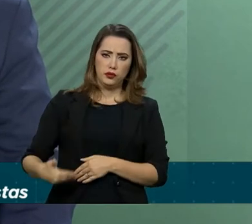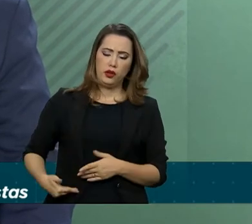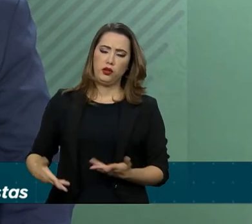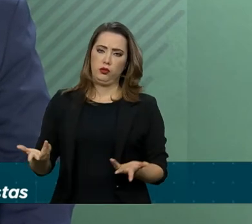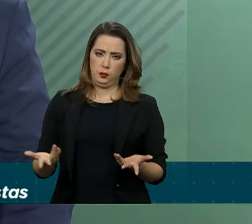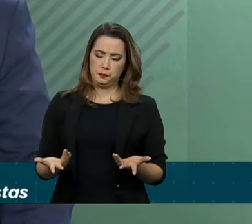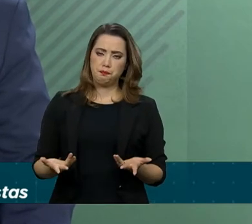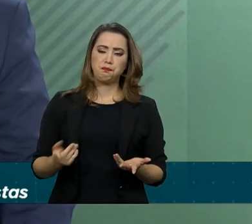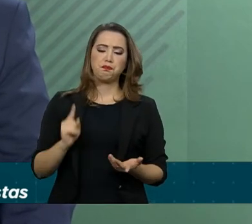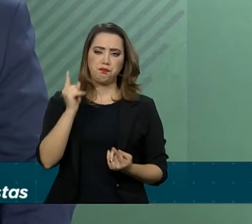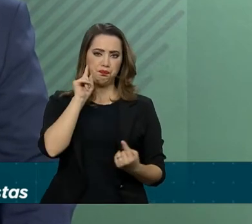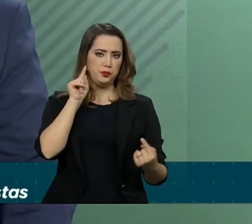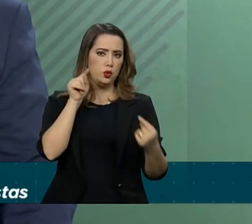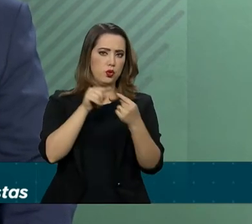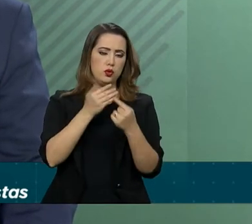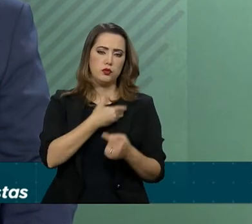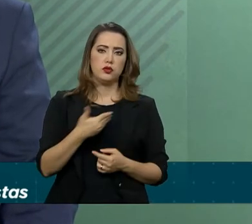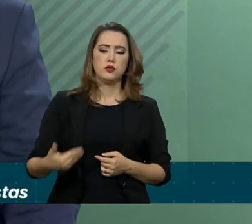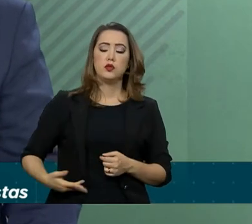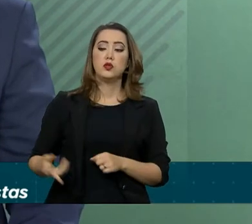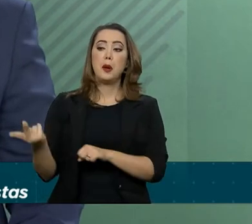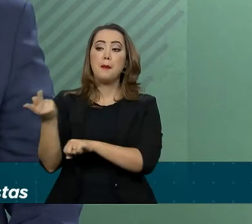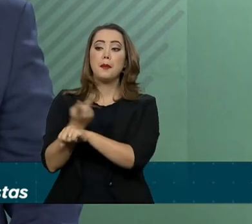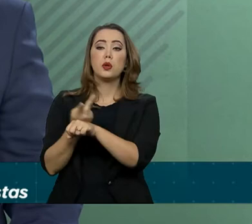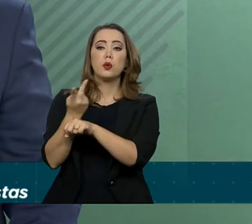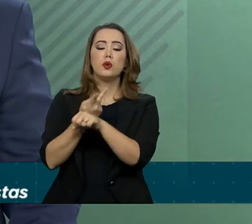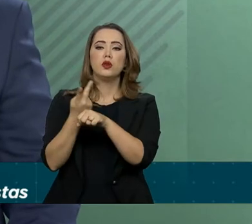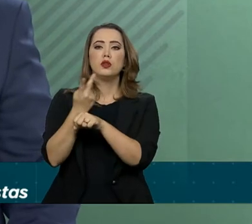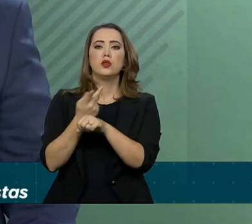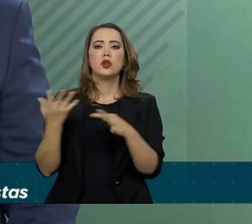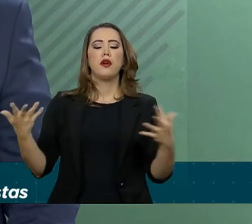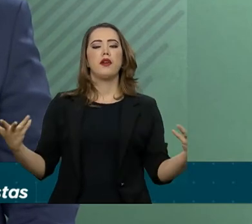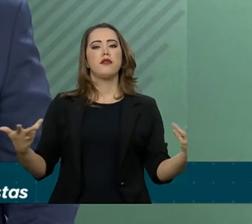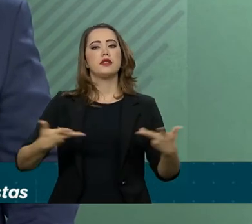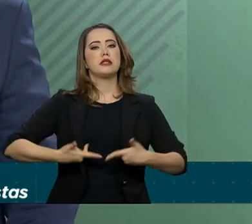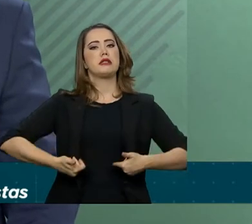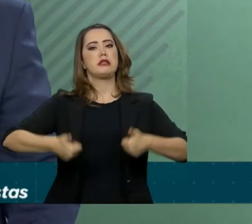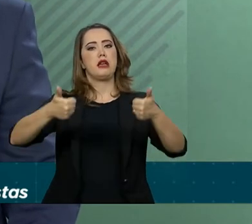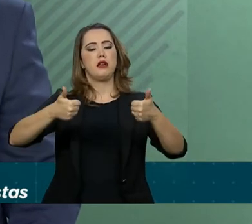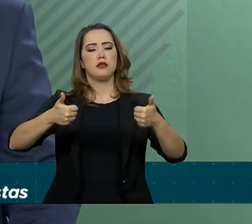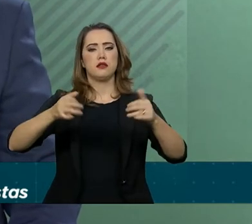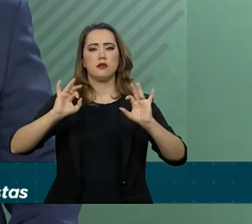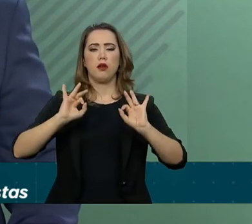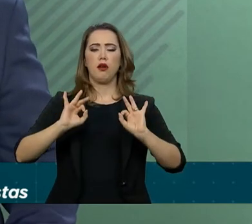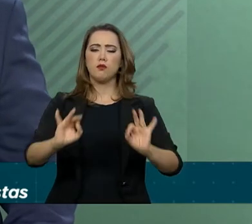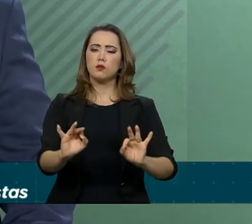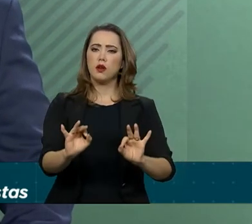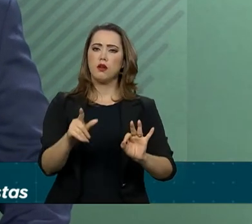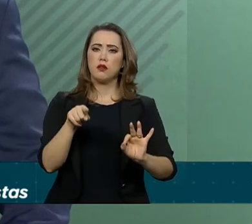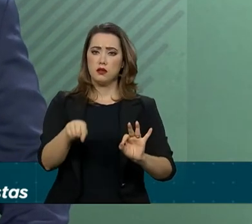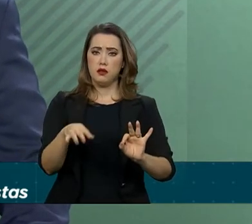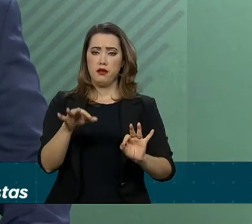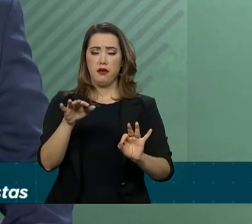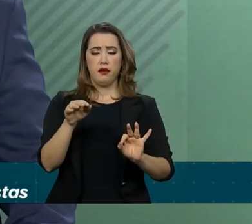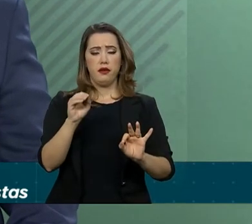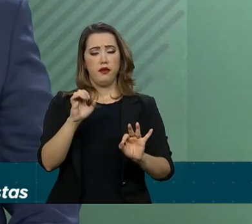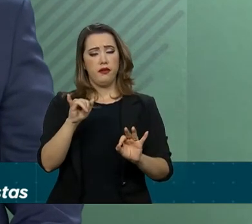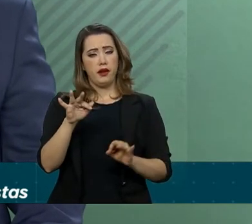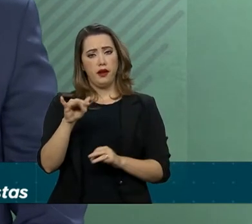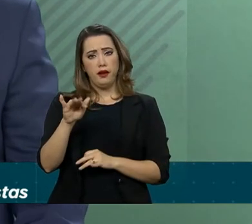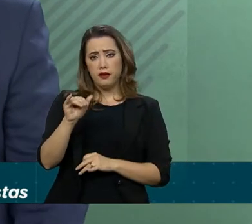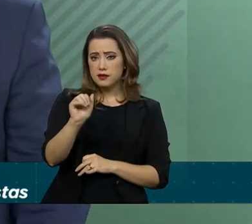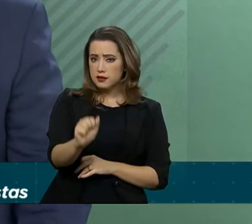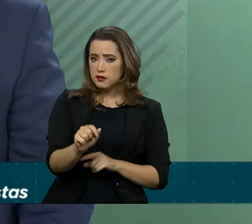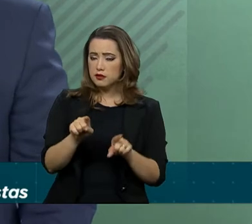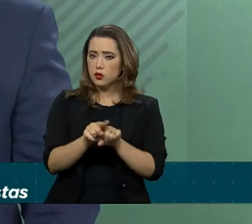Um dos objetivos do governo é a busca da eficiência, efetividade e eficácia no